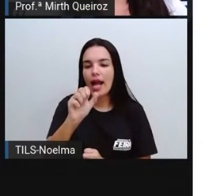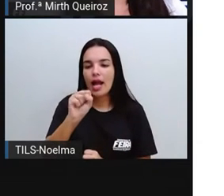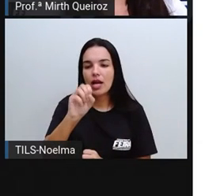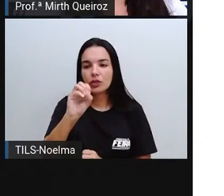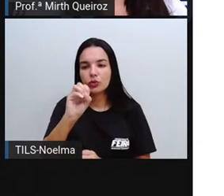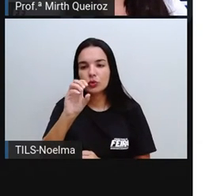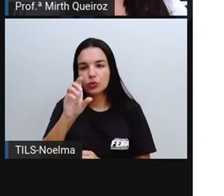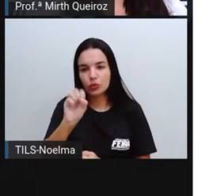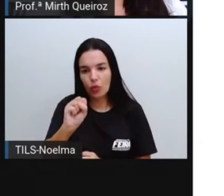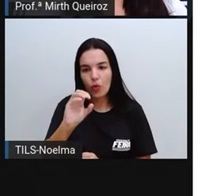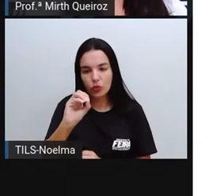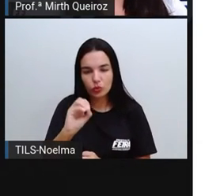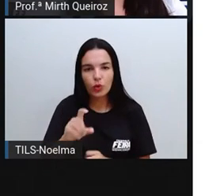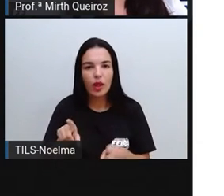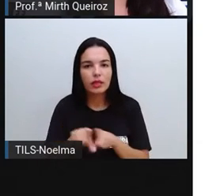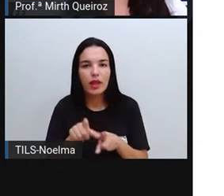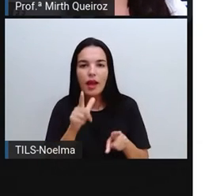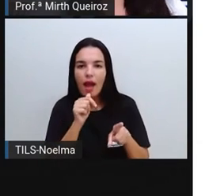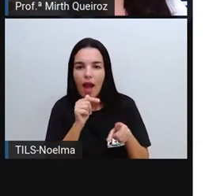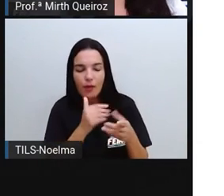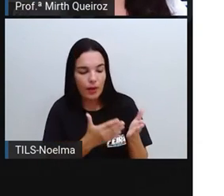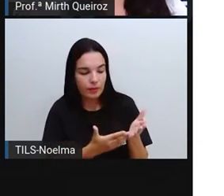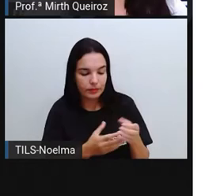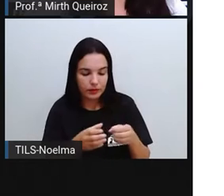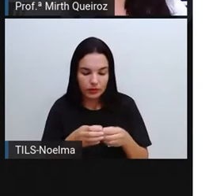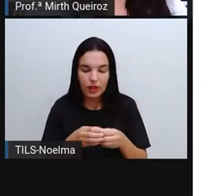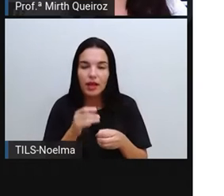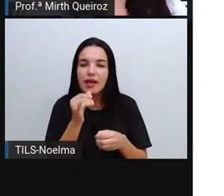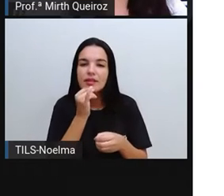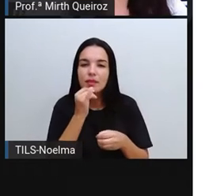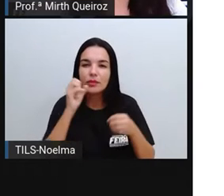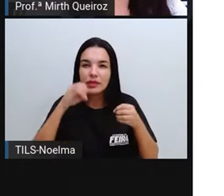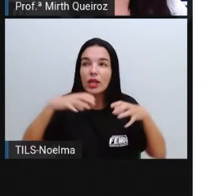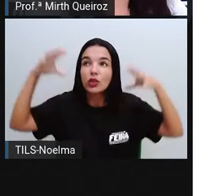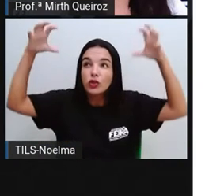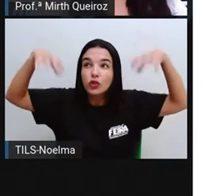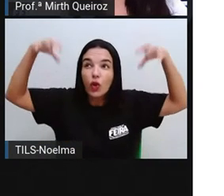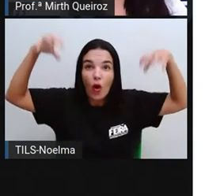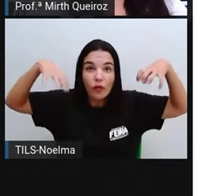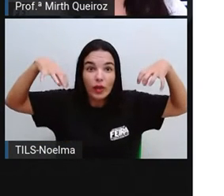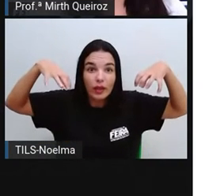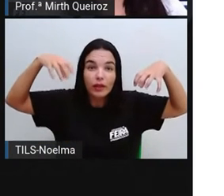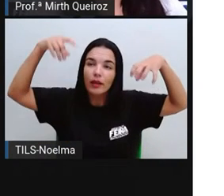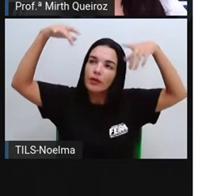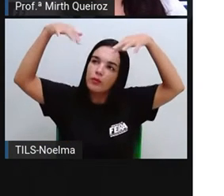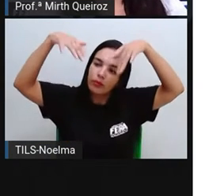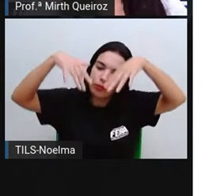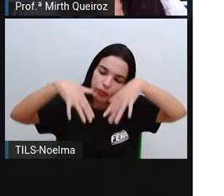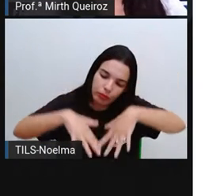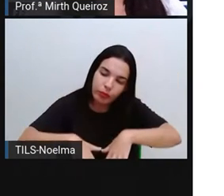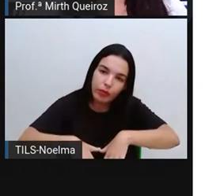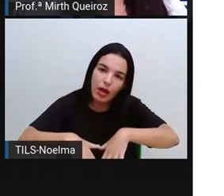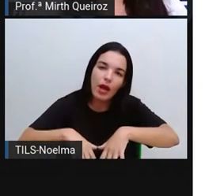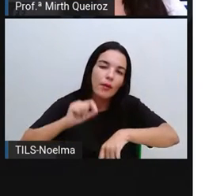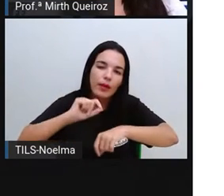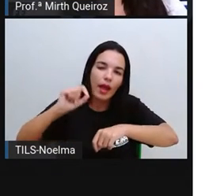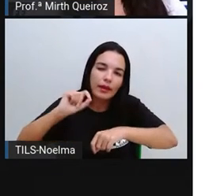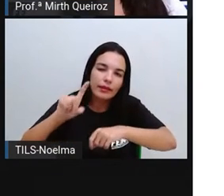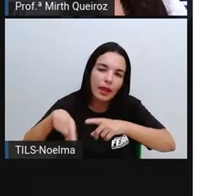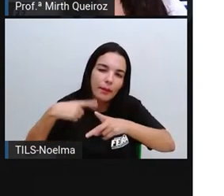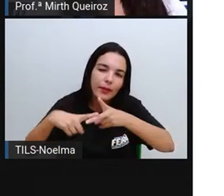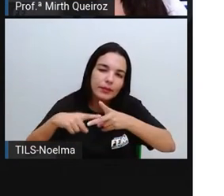a água no estado líquido. Por exemplo, quando chove, ela retorna à terra na forma líquida. E se a gente